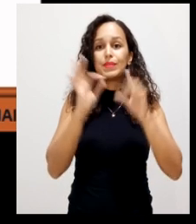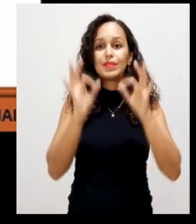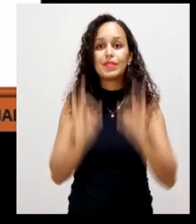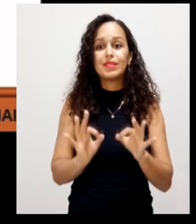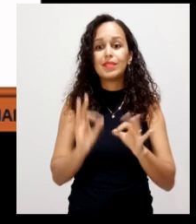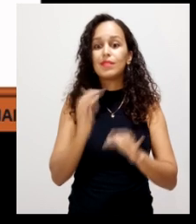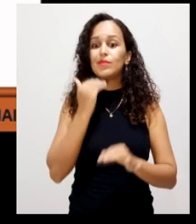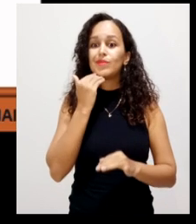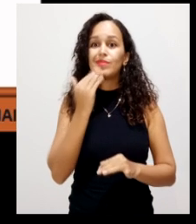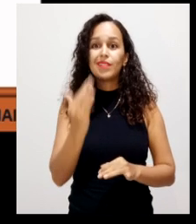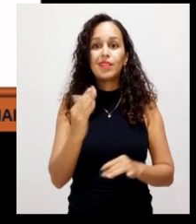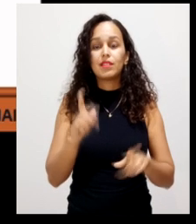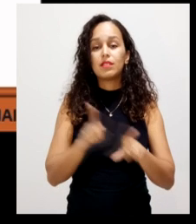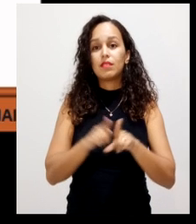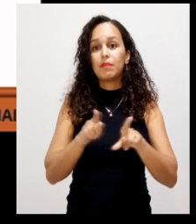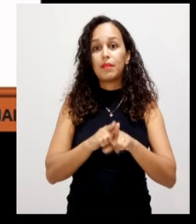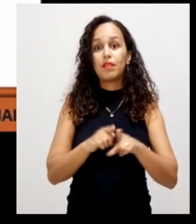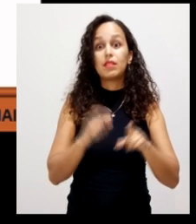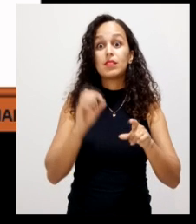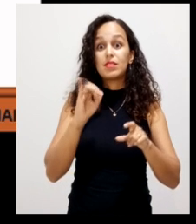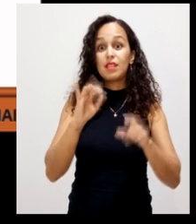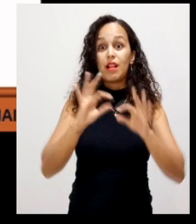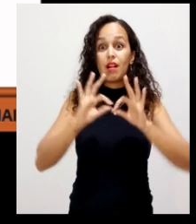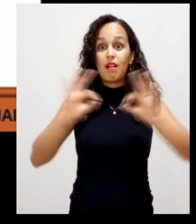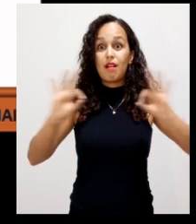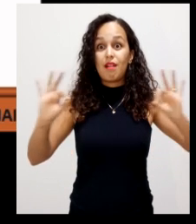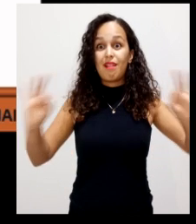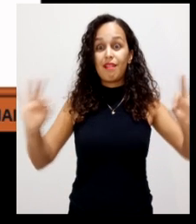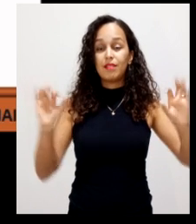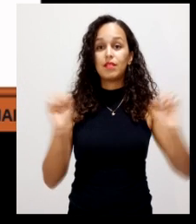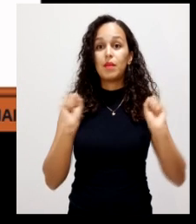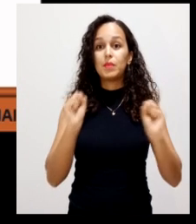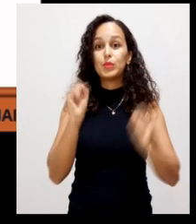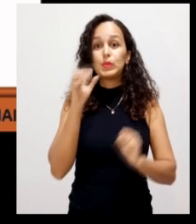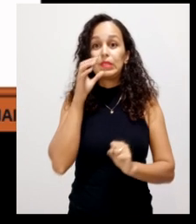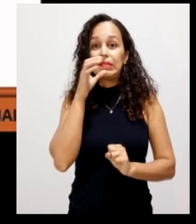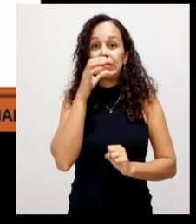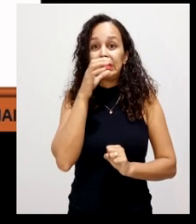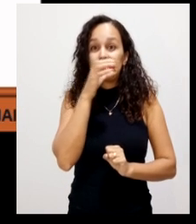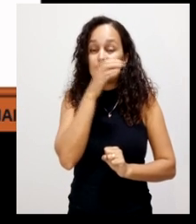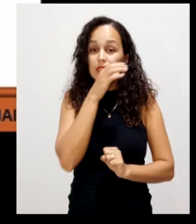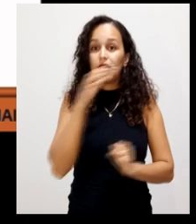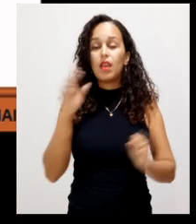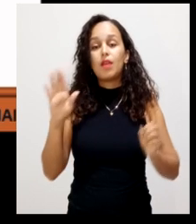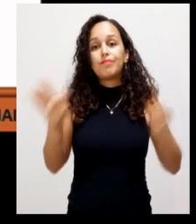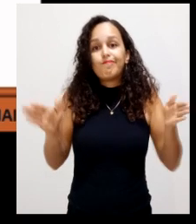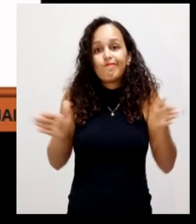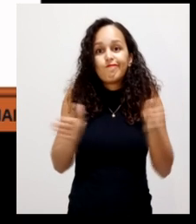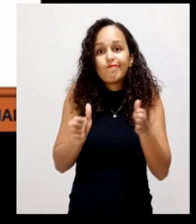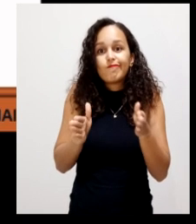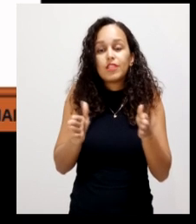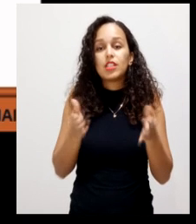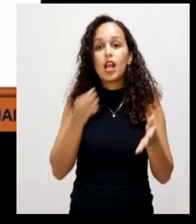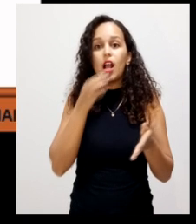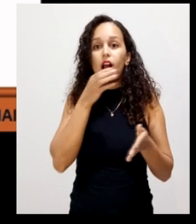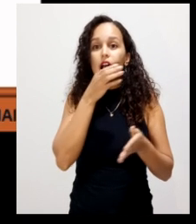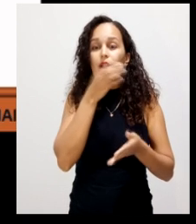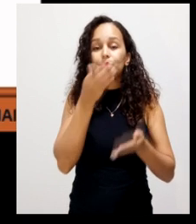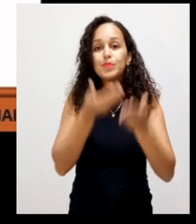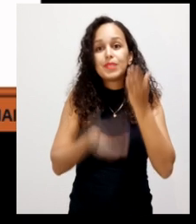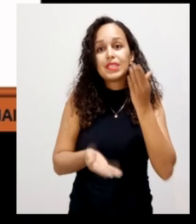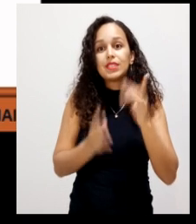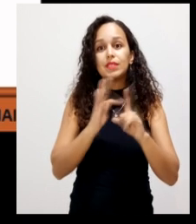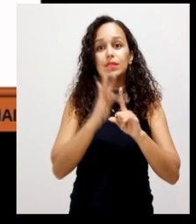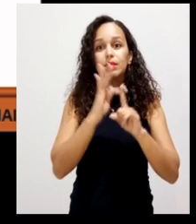Enquanto ela é muito larga, pode aquecer bastante. Enquanto ela é estreita, ela pode ter perda de calor, não chegar a